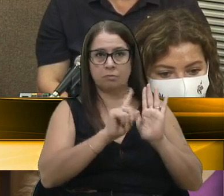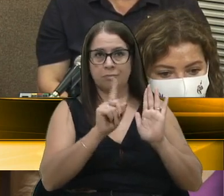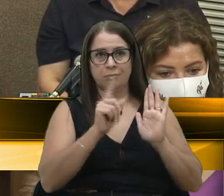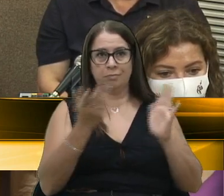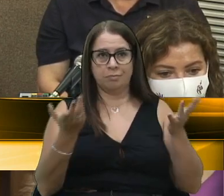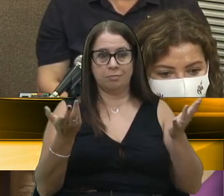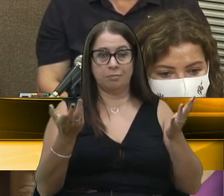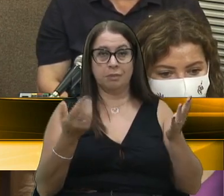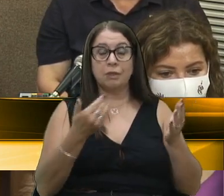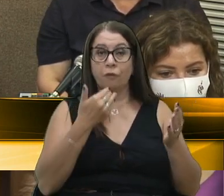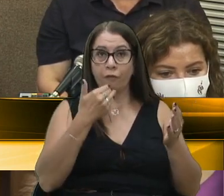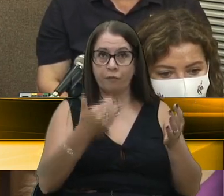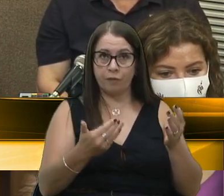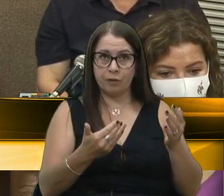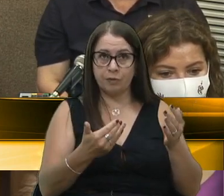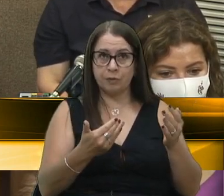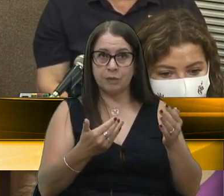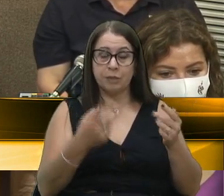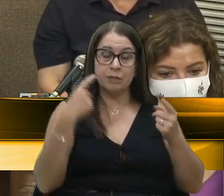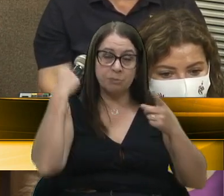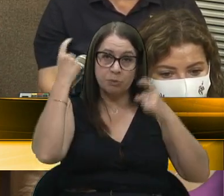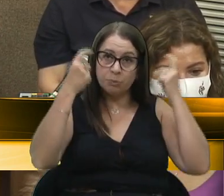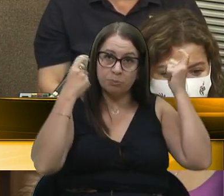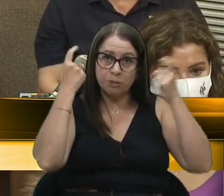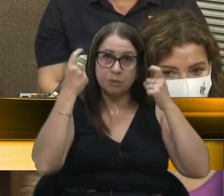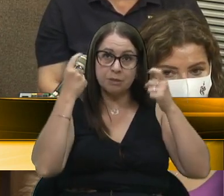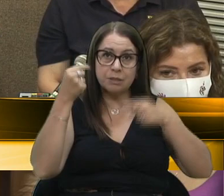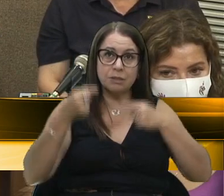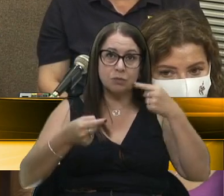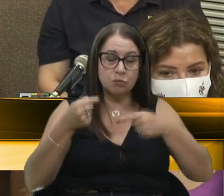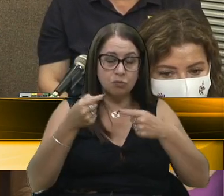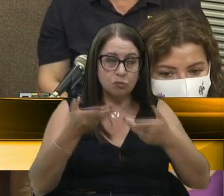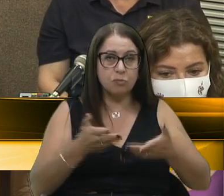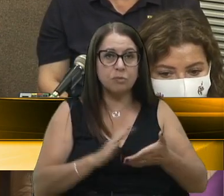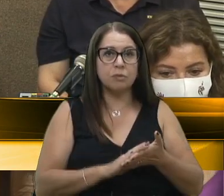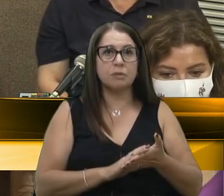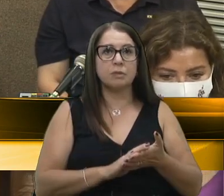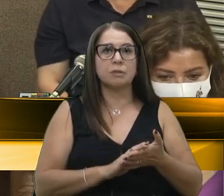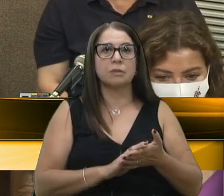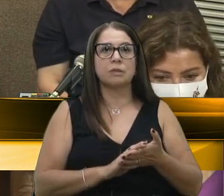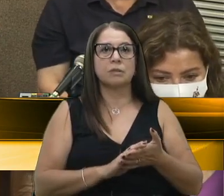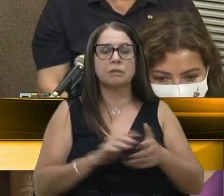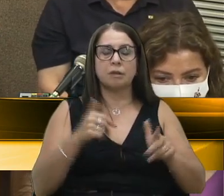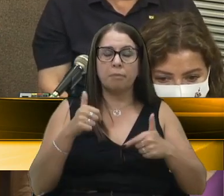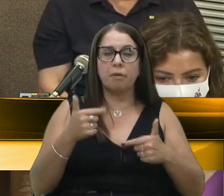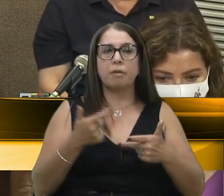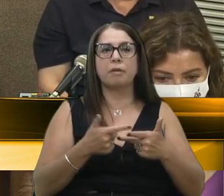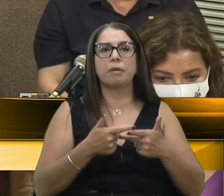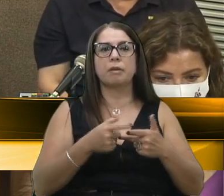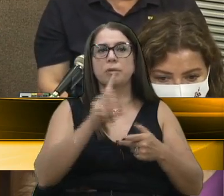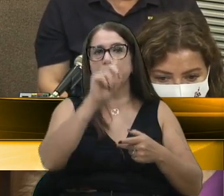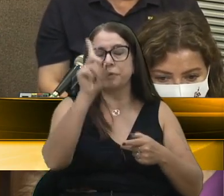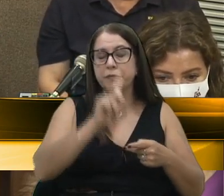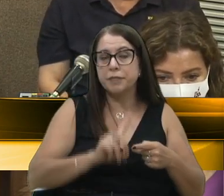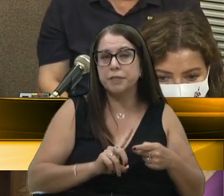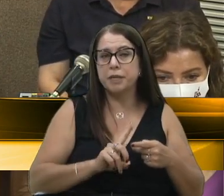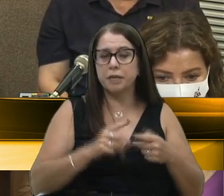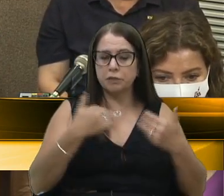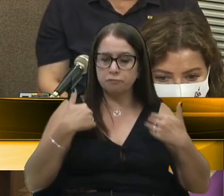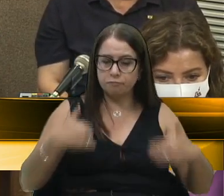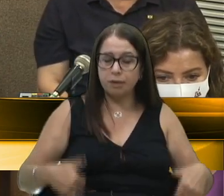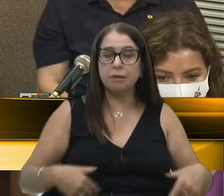Eu sou a favor dessas preocupações que estão sendo discutidas hoje aqui. Geração de emprego, deficiente físico, enfim,